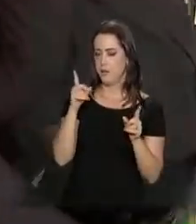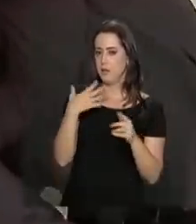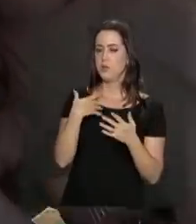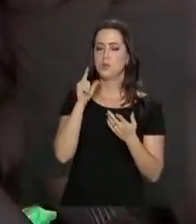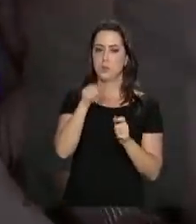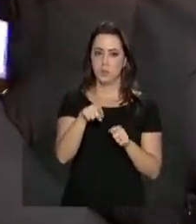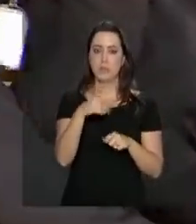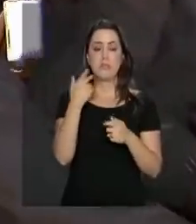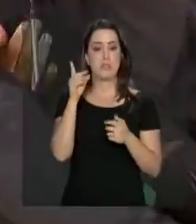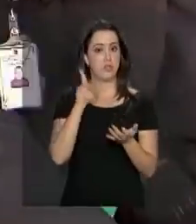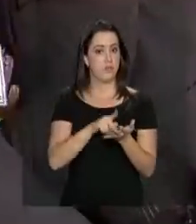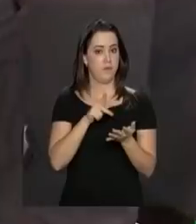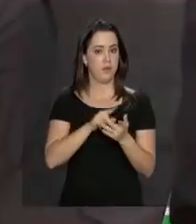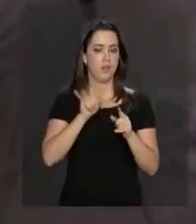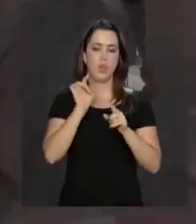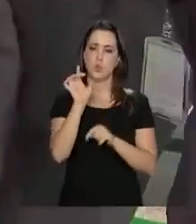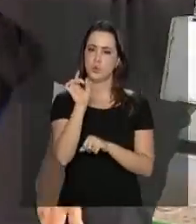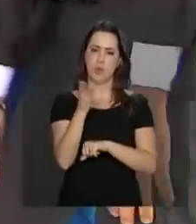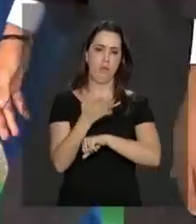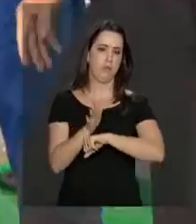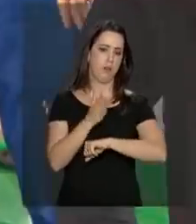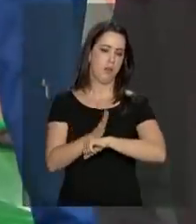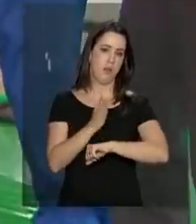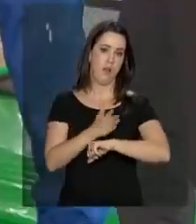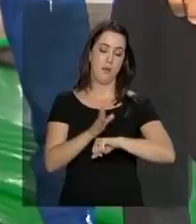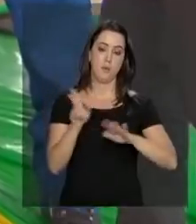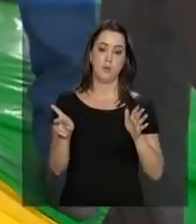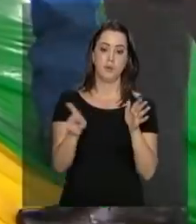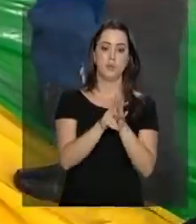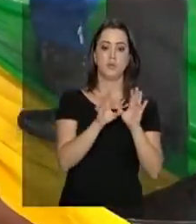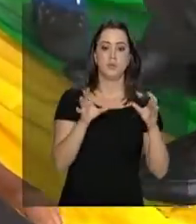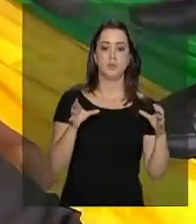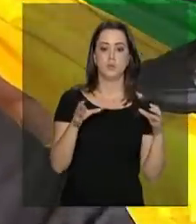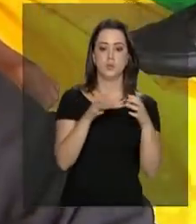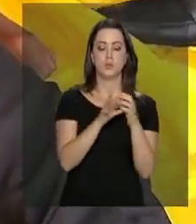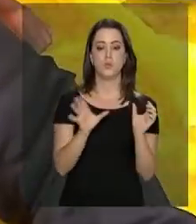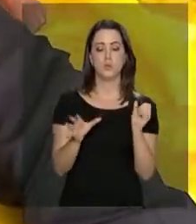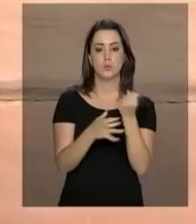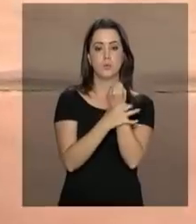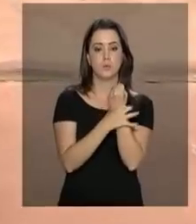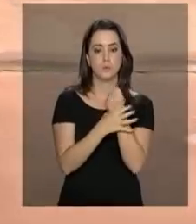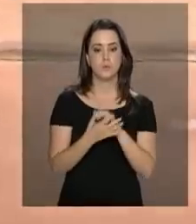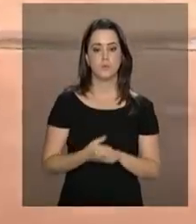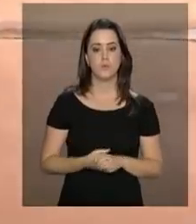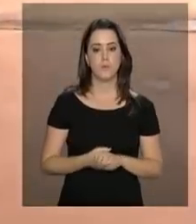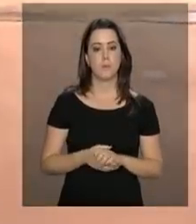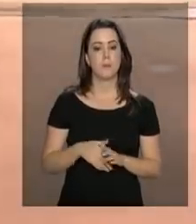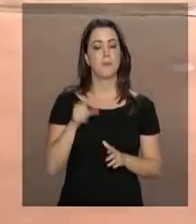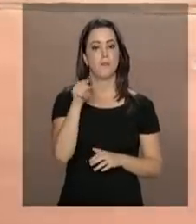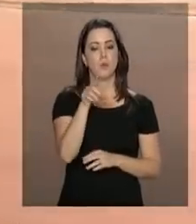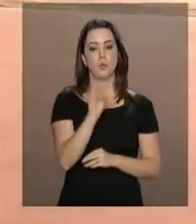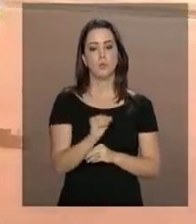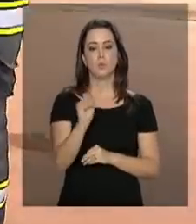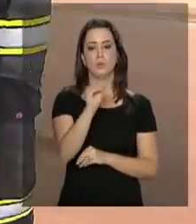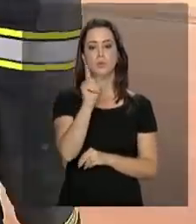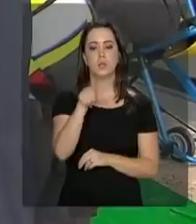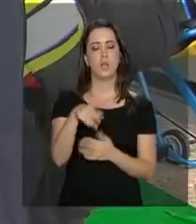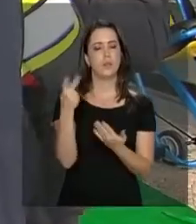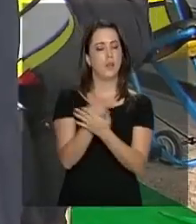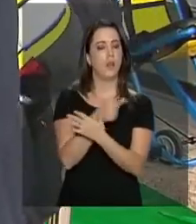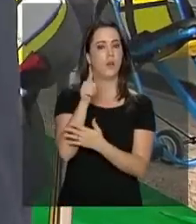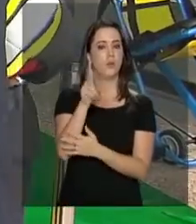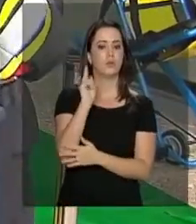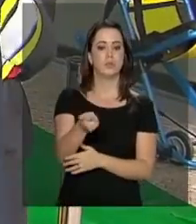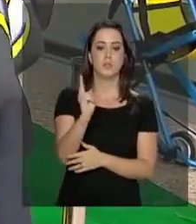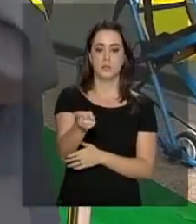tragédia não passou de uma simulação feita pelo Gabinete de Segurança Institucional. O procedimento, que é realizado